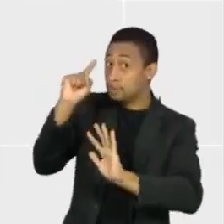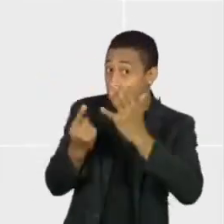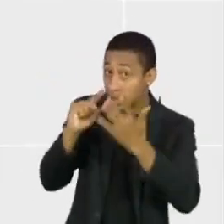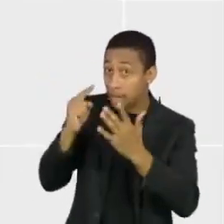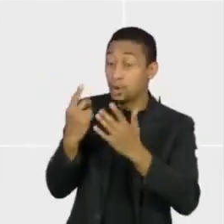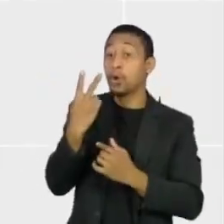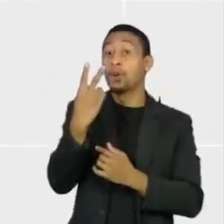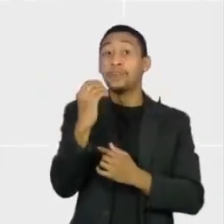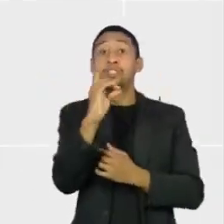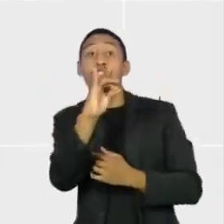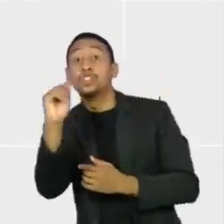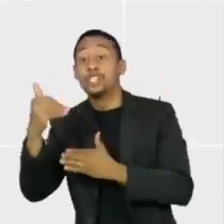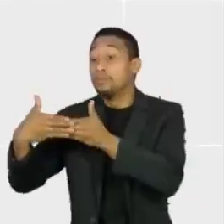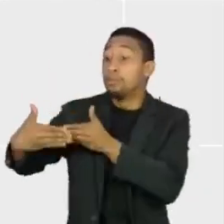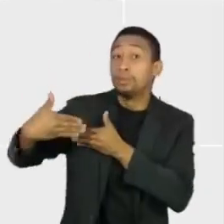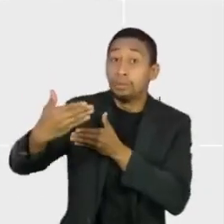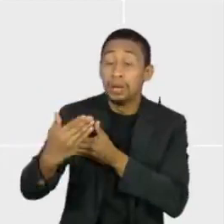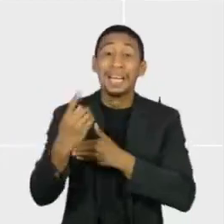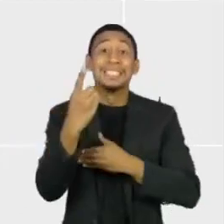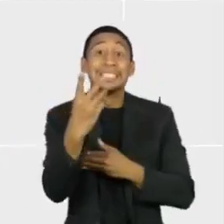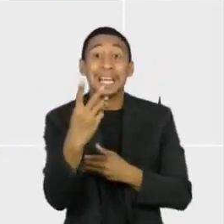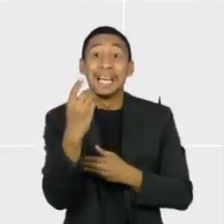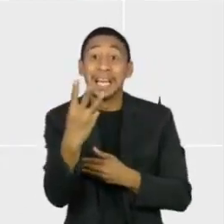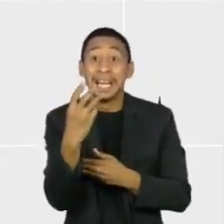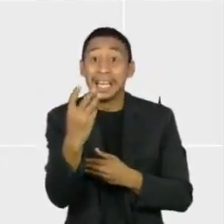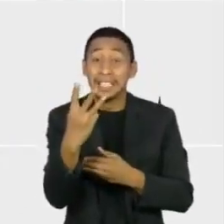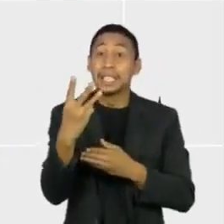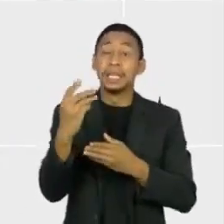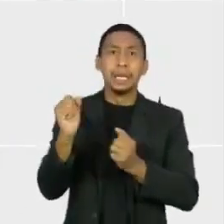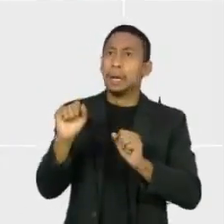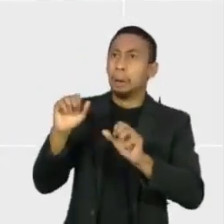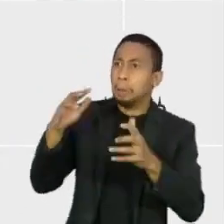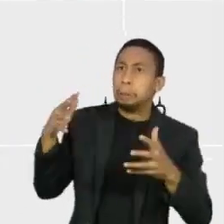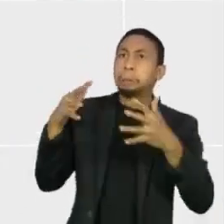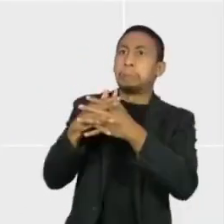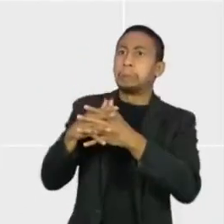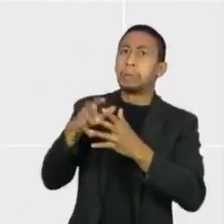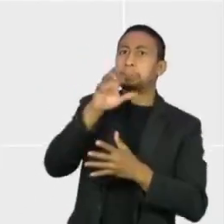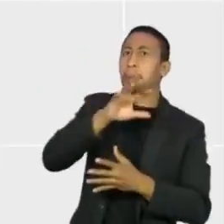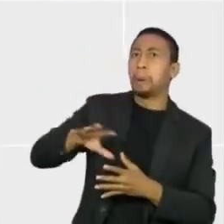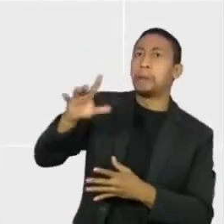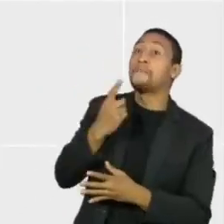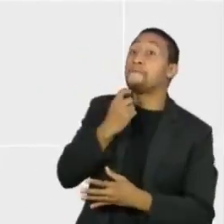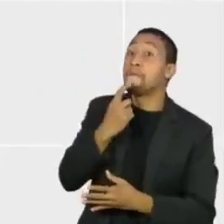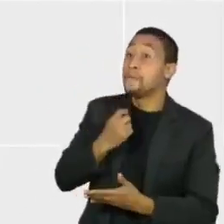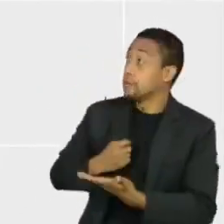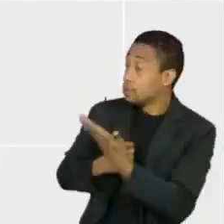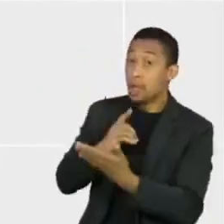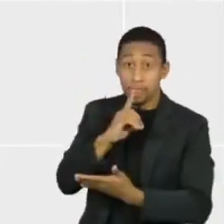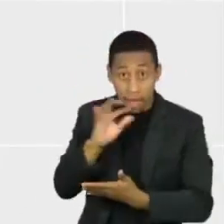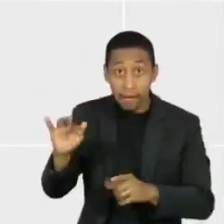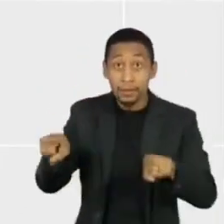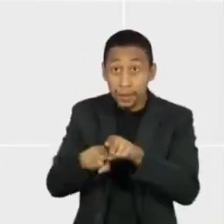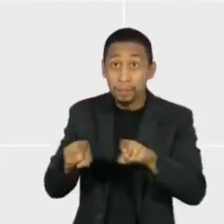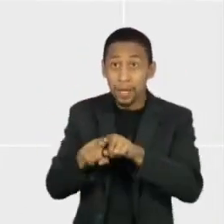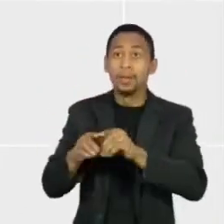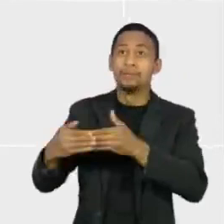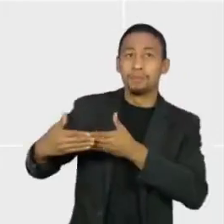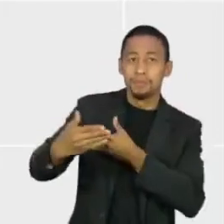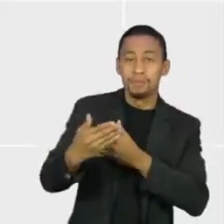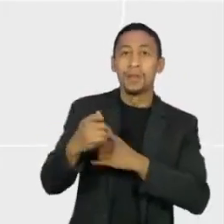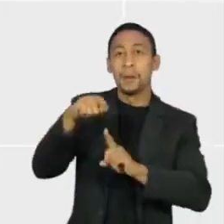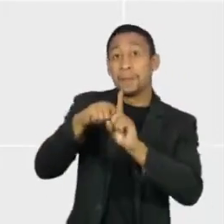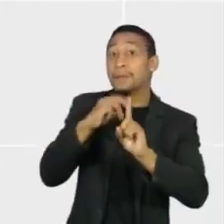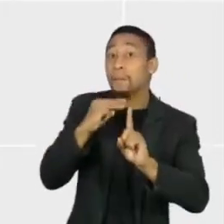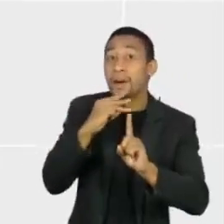Vinte dias depois, já eram 13 estados mais o Distrito Federal. No começo de março, o número subiu para 18 estados e o